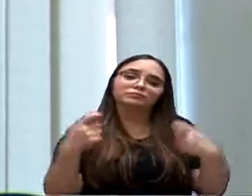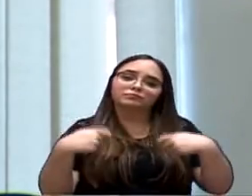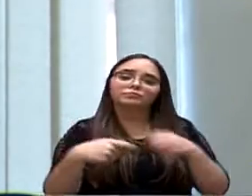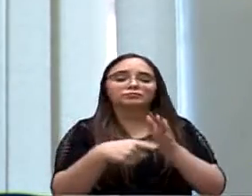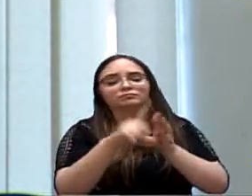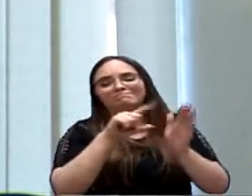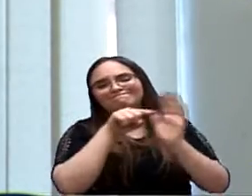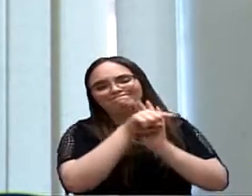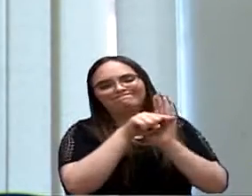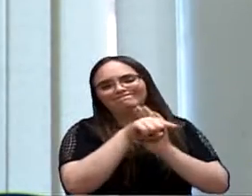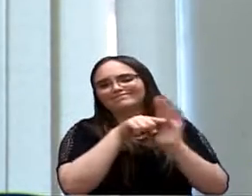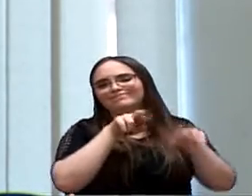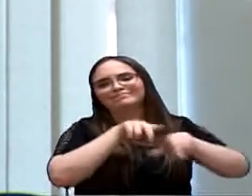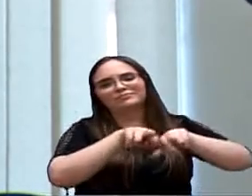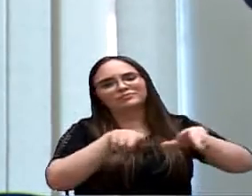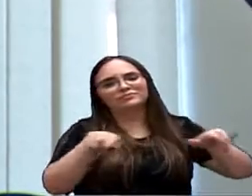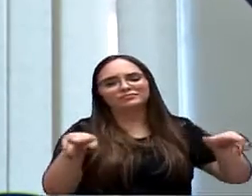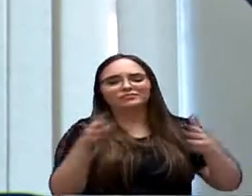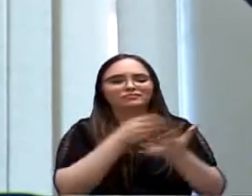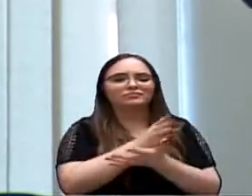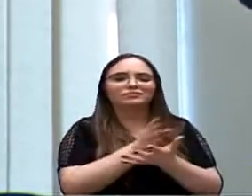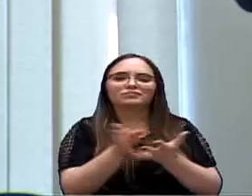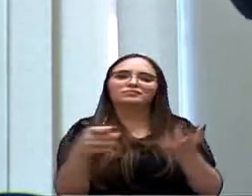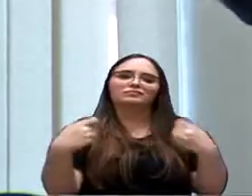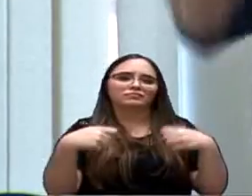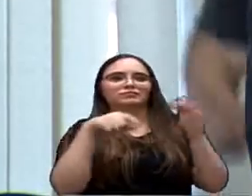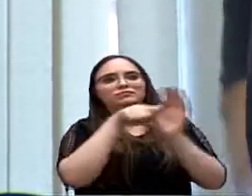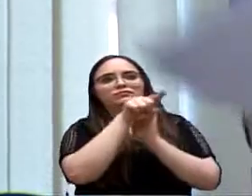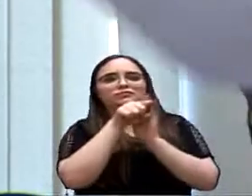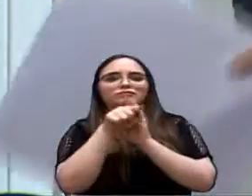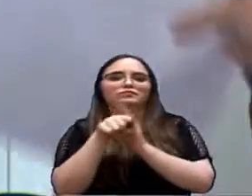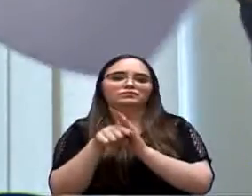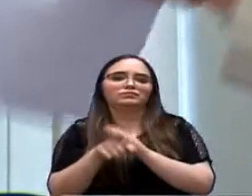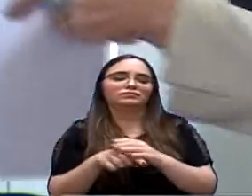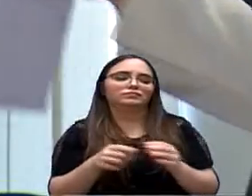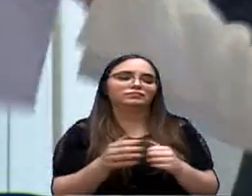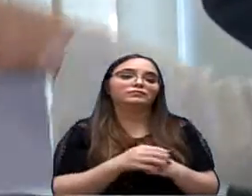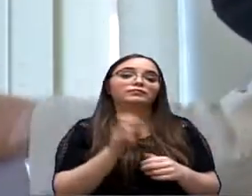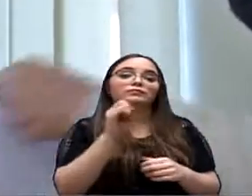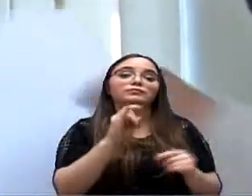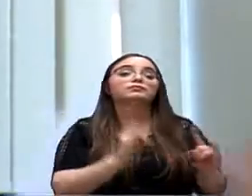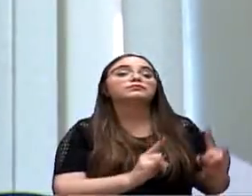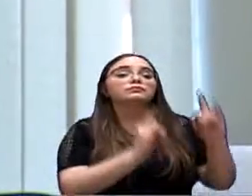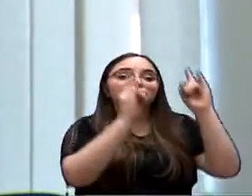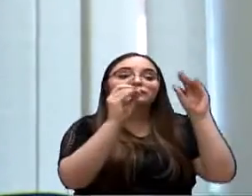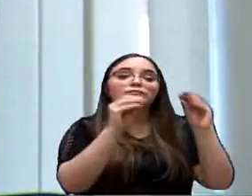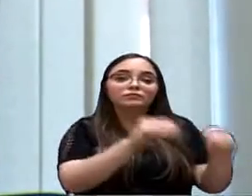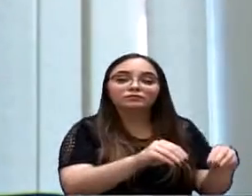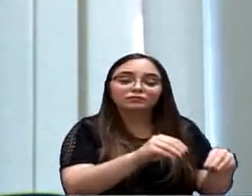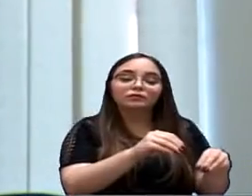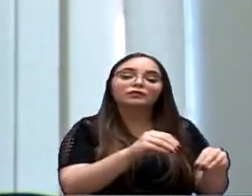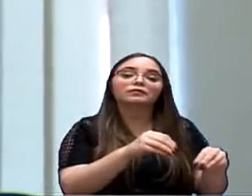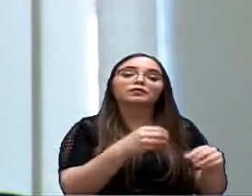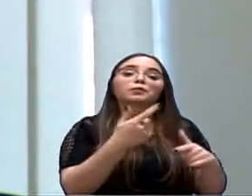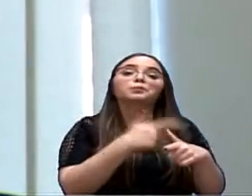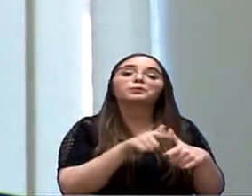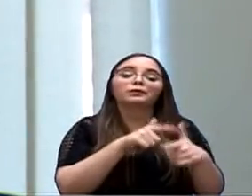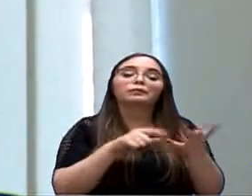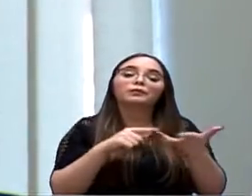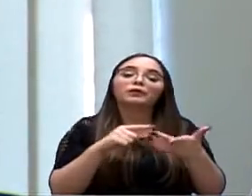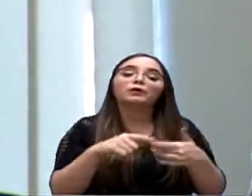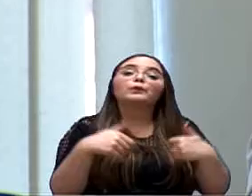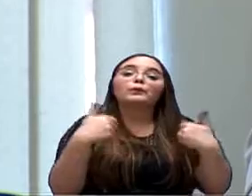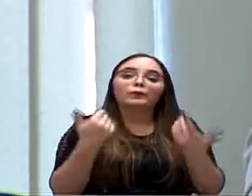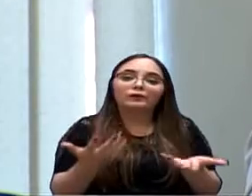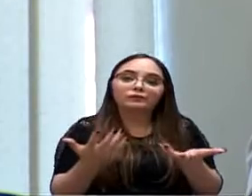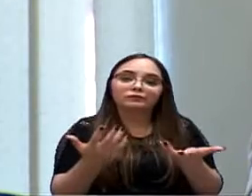série de questões aqui que aparecem no relatório. Se eu fizer isso, quanto vai impactar se eu colocar este condomínio aqui? Depois o